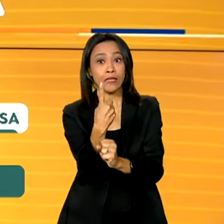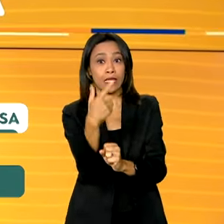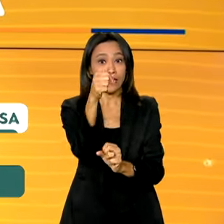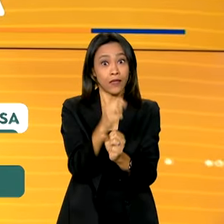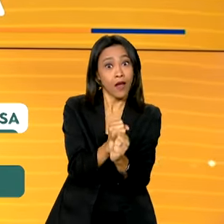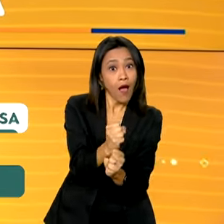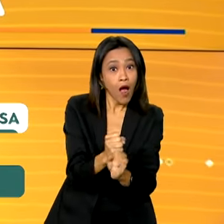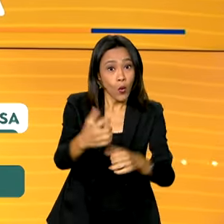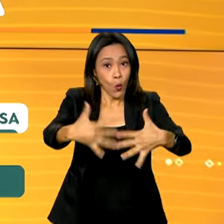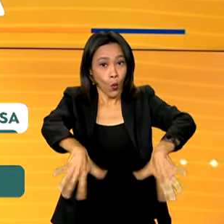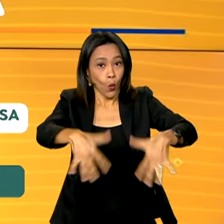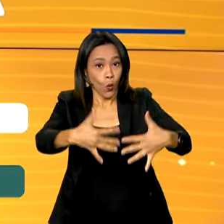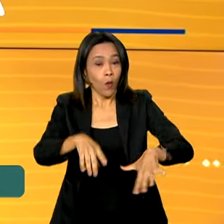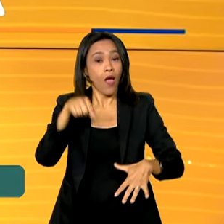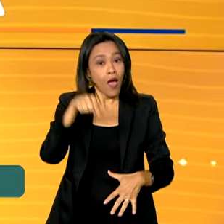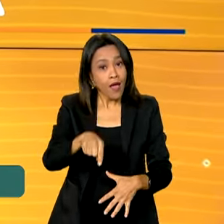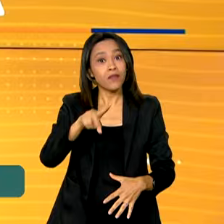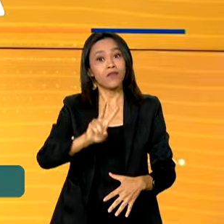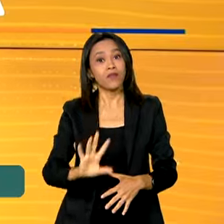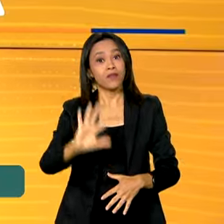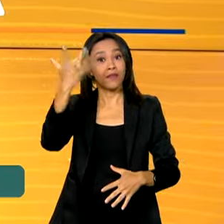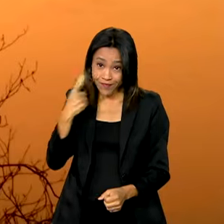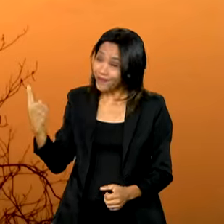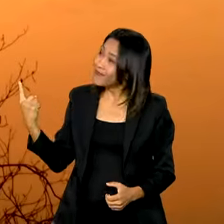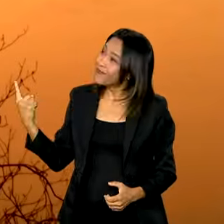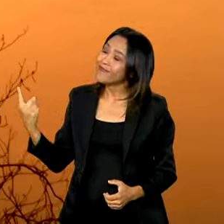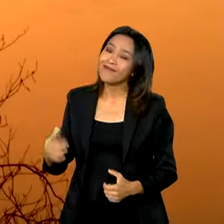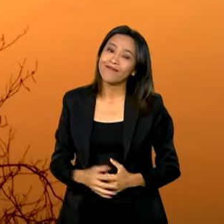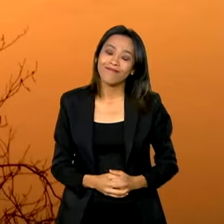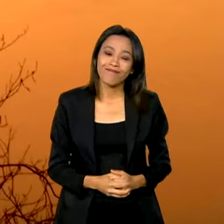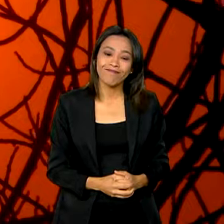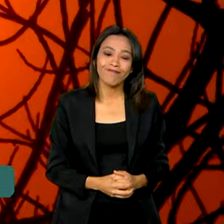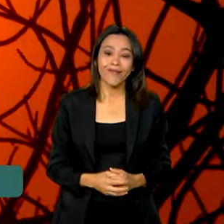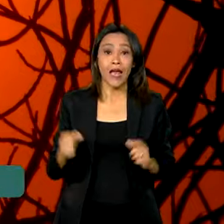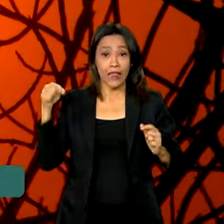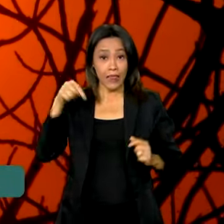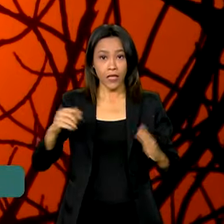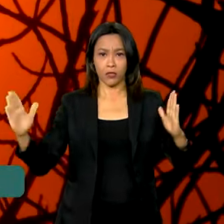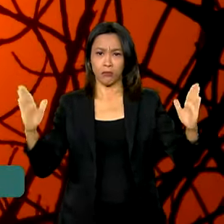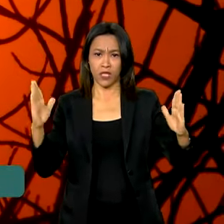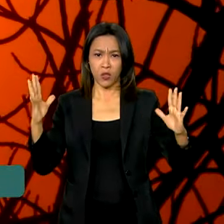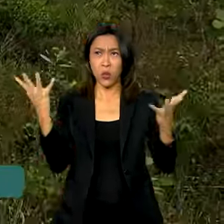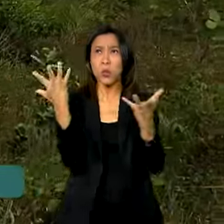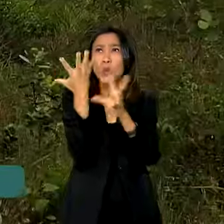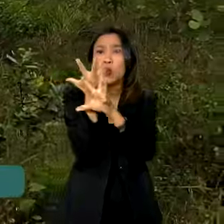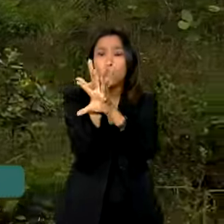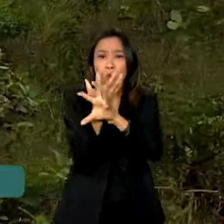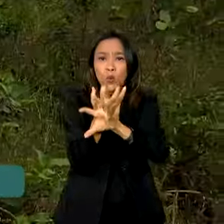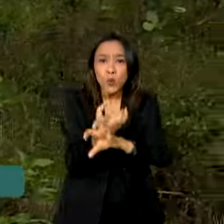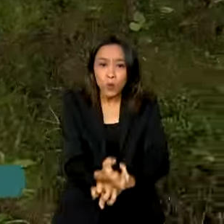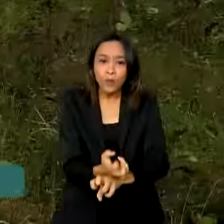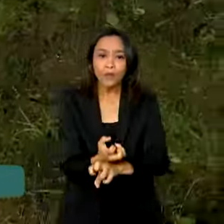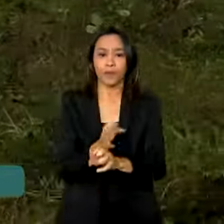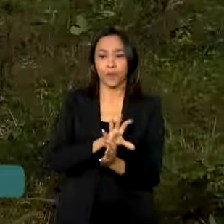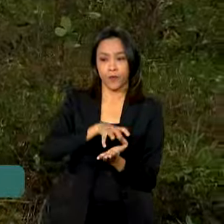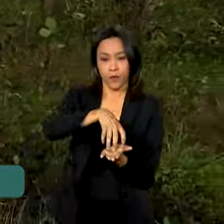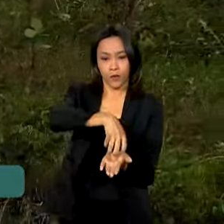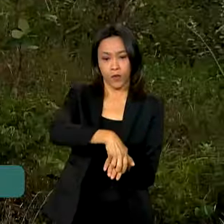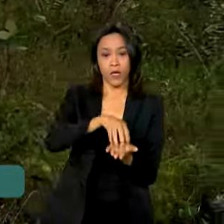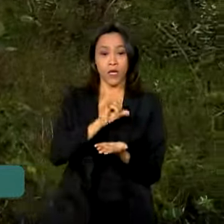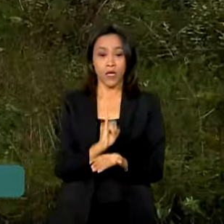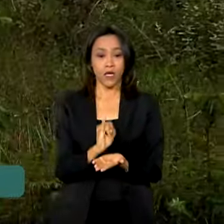de história. A data foi celebrada em Brasília. Durante este período de estiagem, o Instituto Chico Mendes de